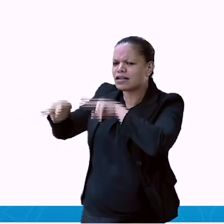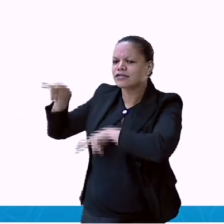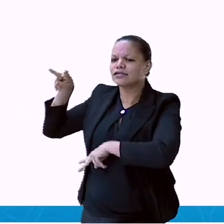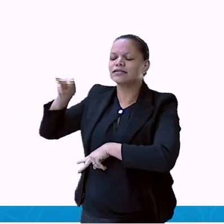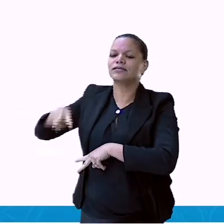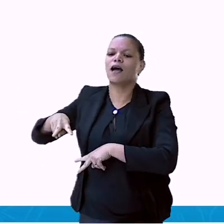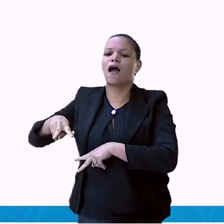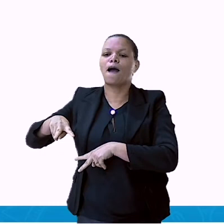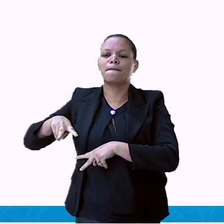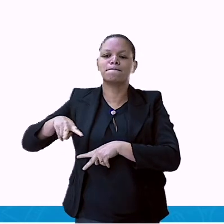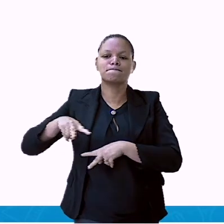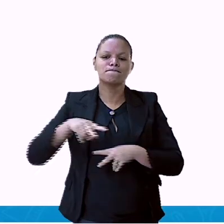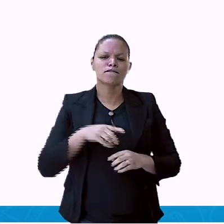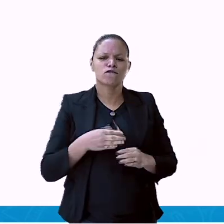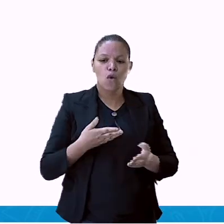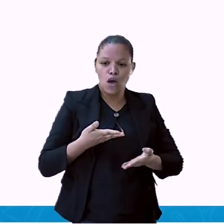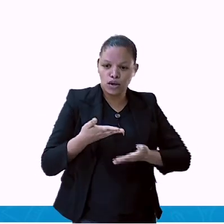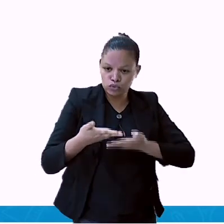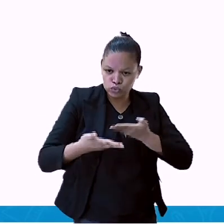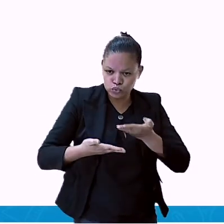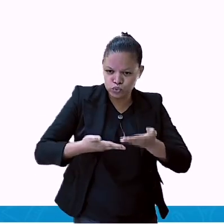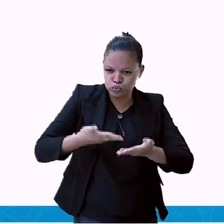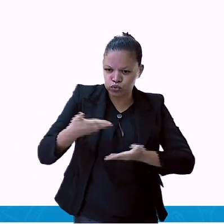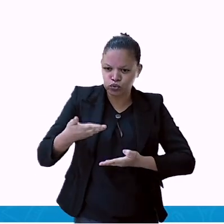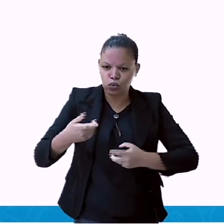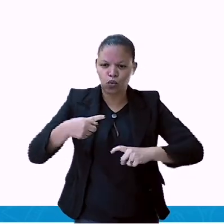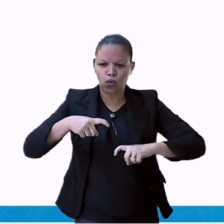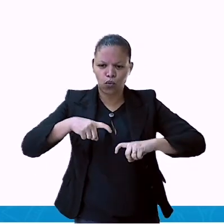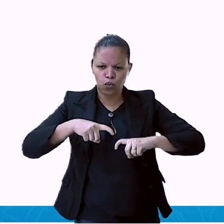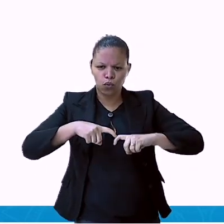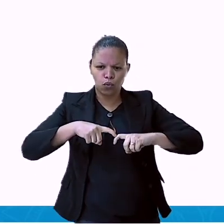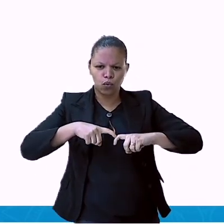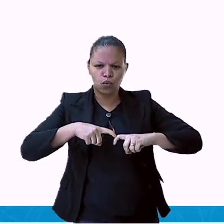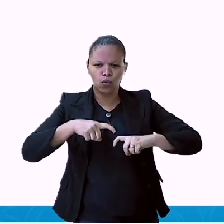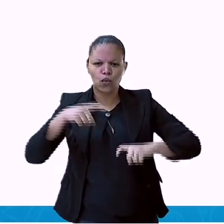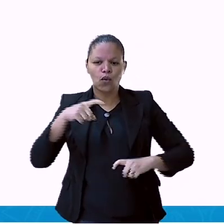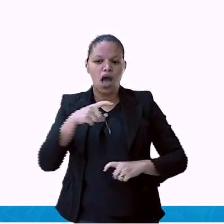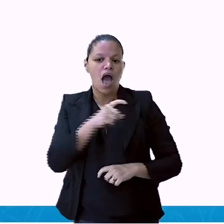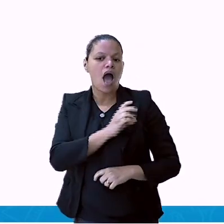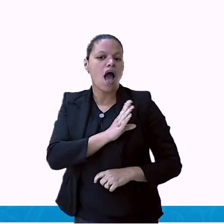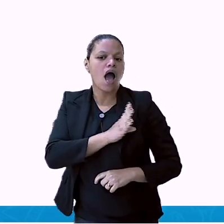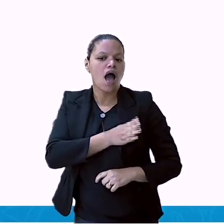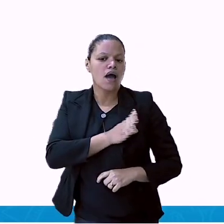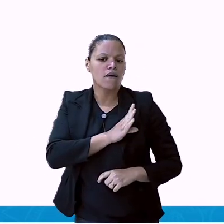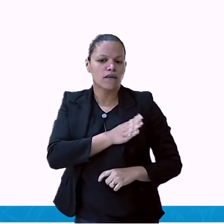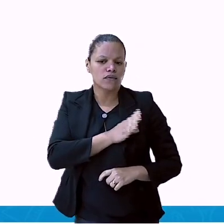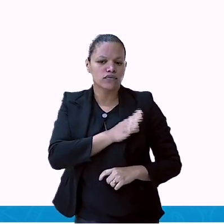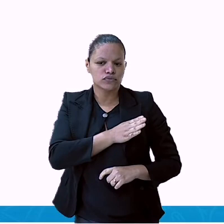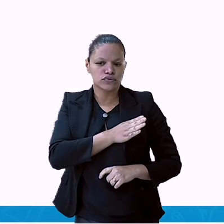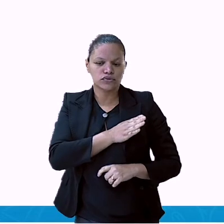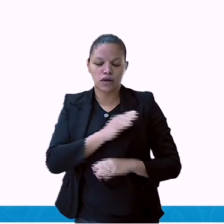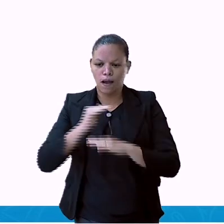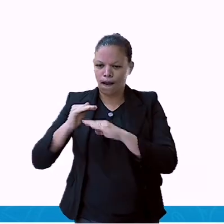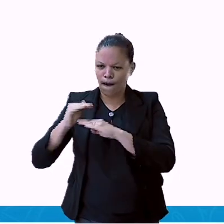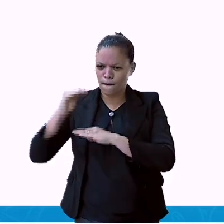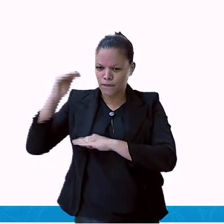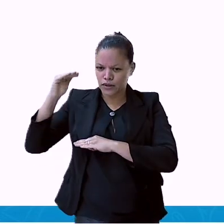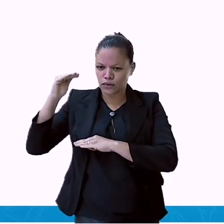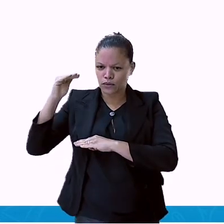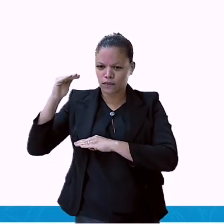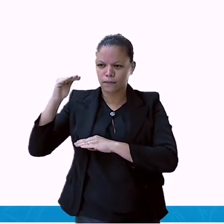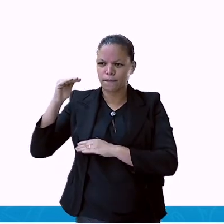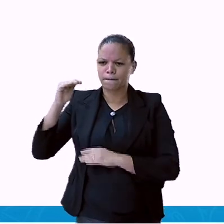Veja bem, olha, no primeiro semestre, ela teve um aumento. Porque, ó, primeiro semestre, 5 mil